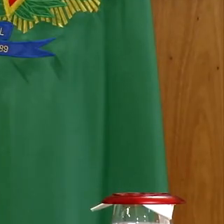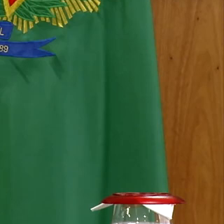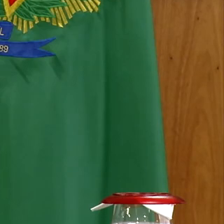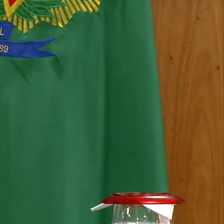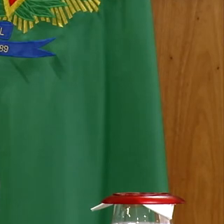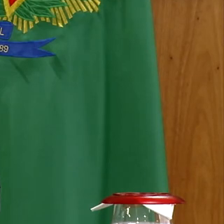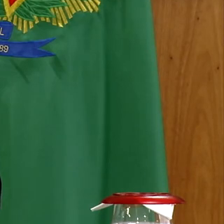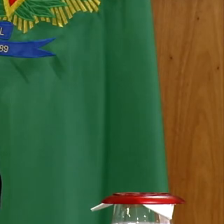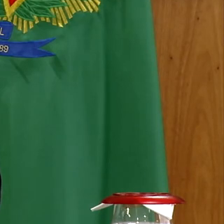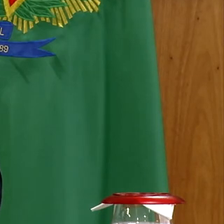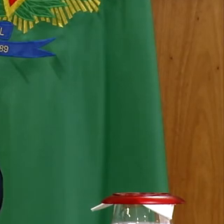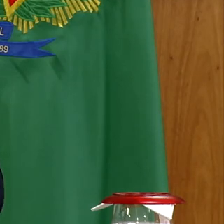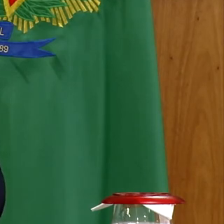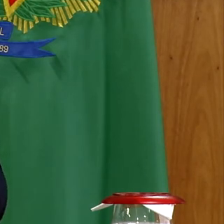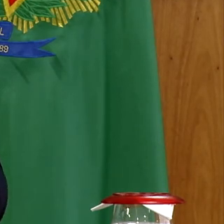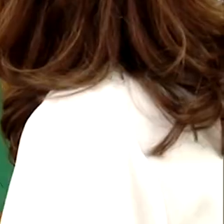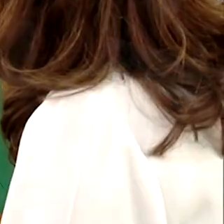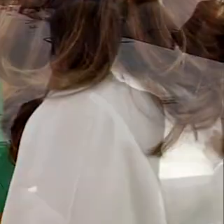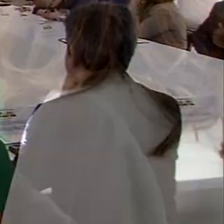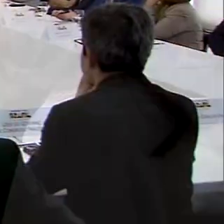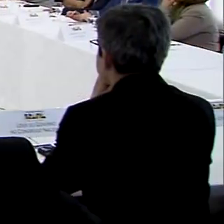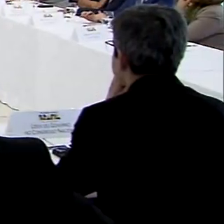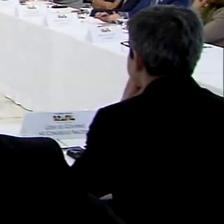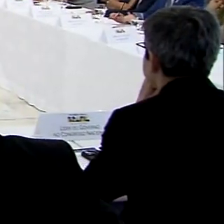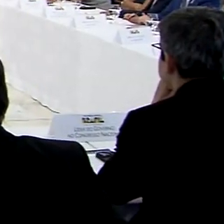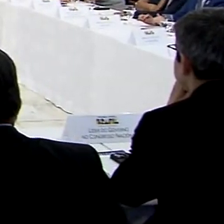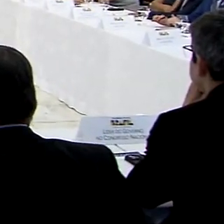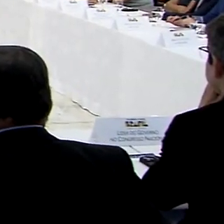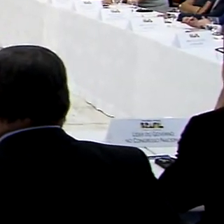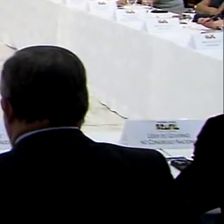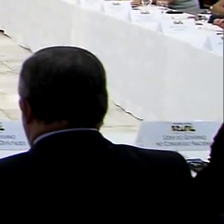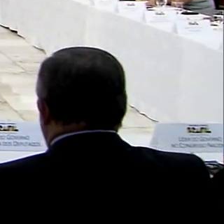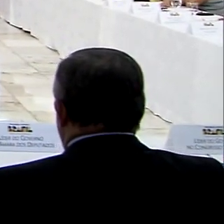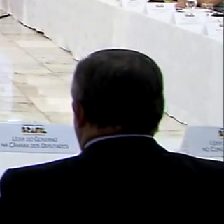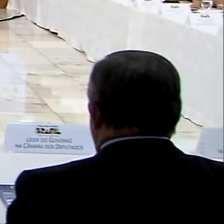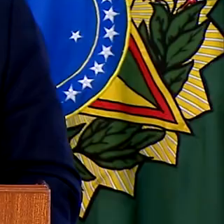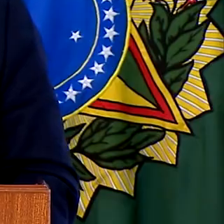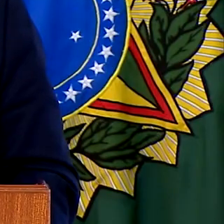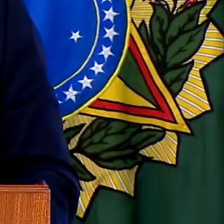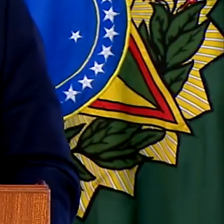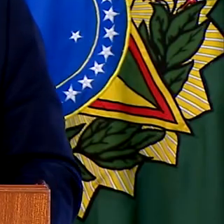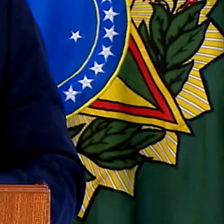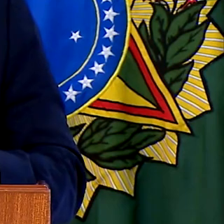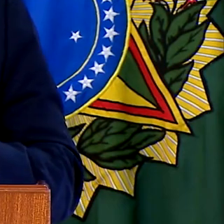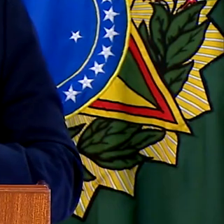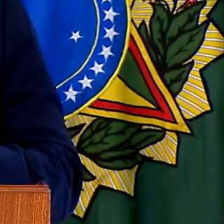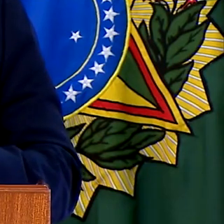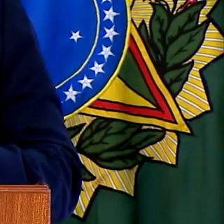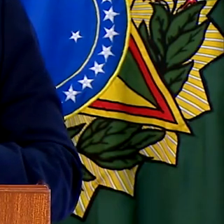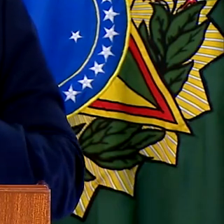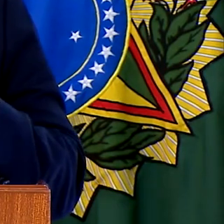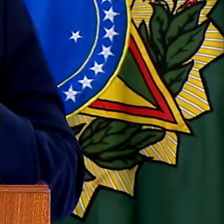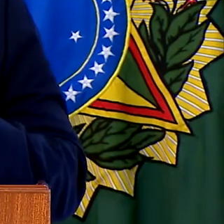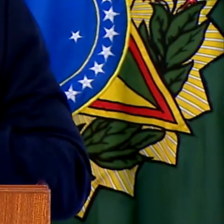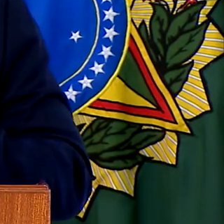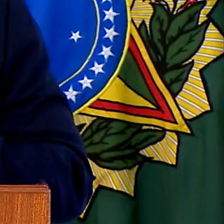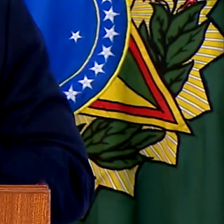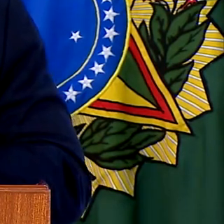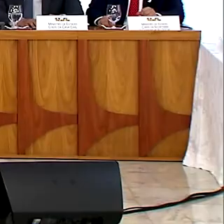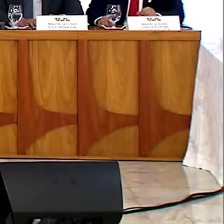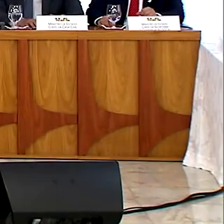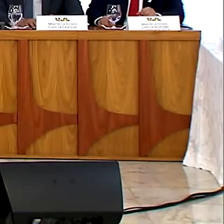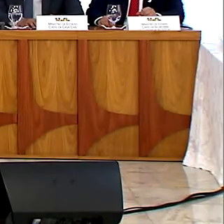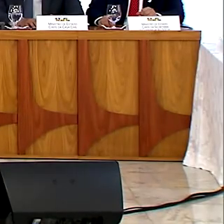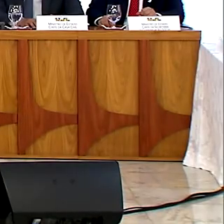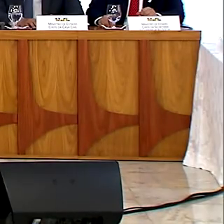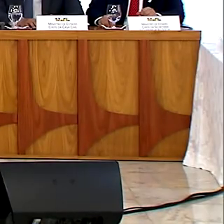chineses para a geração de empregos aqui no país. 100 dias. Em reunião com ministros, o presidente afirma que o Brasil voltou para